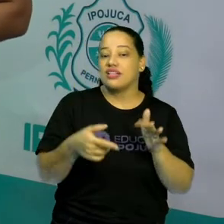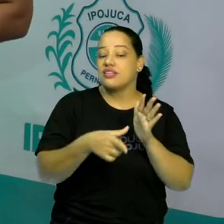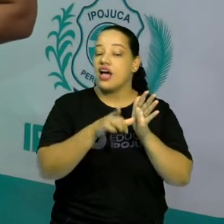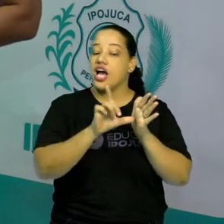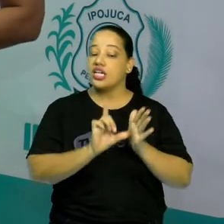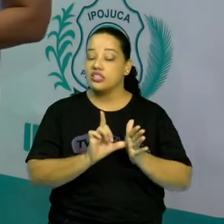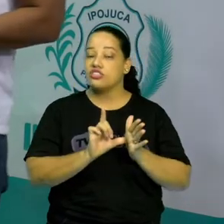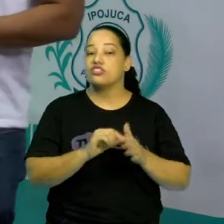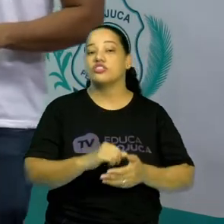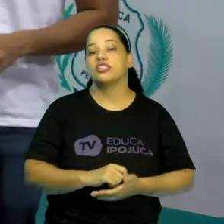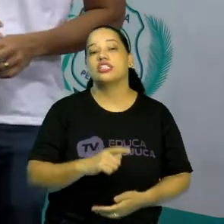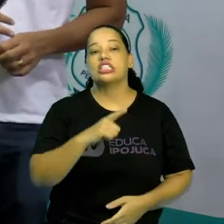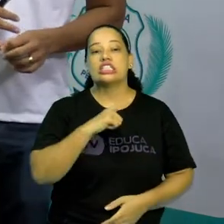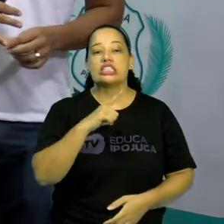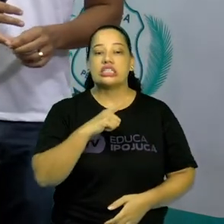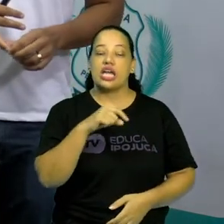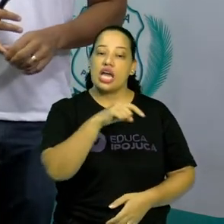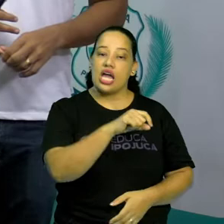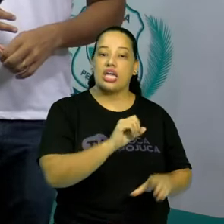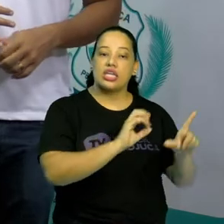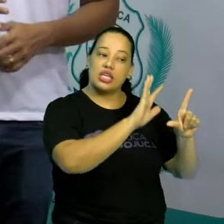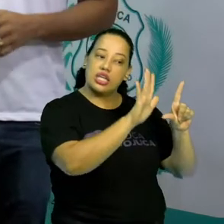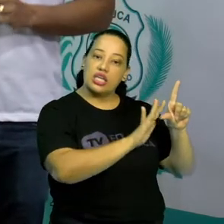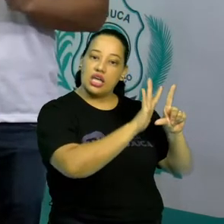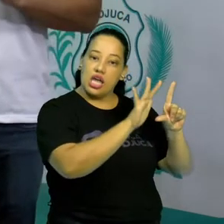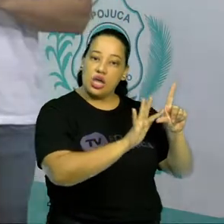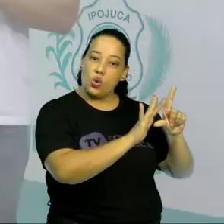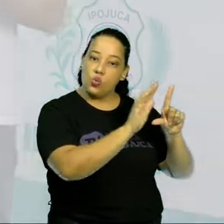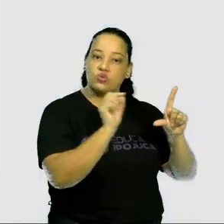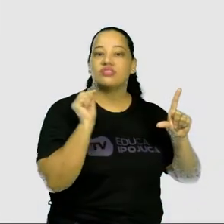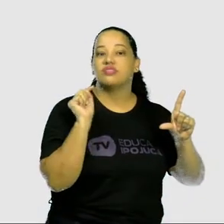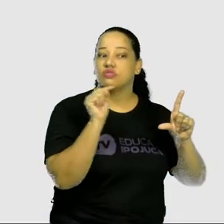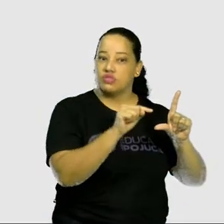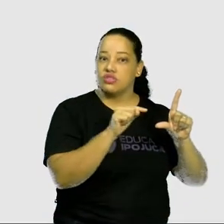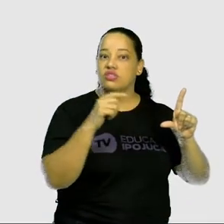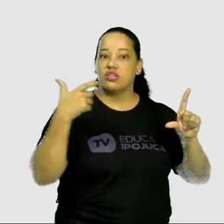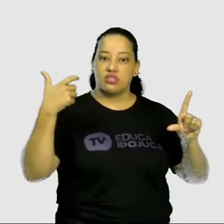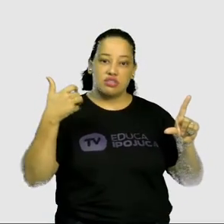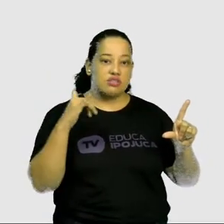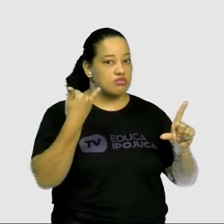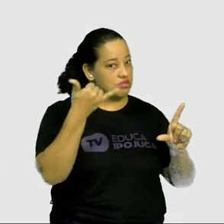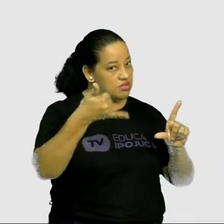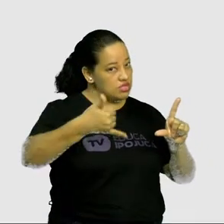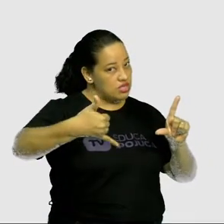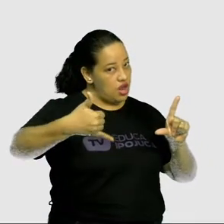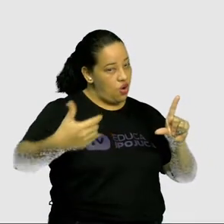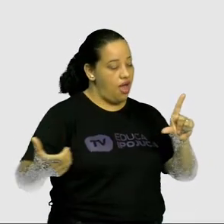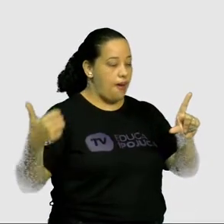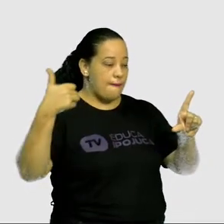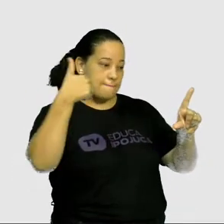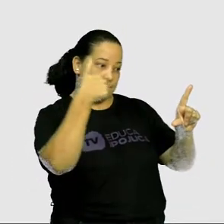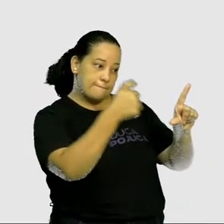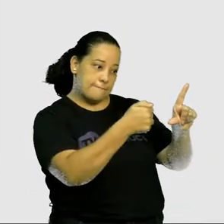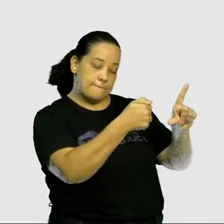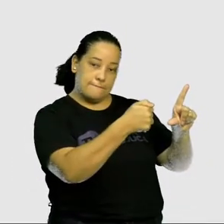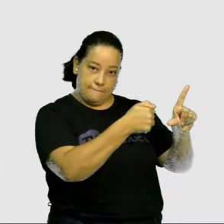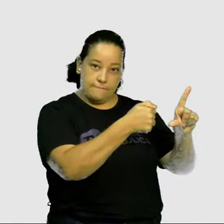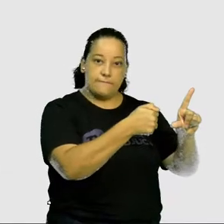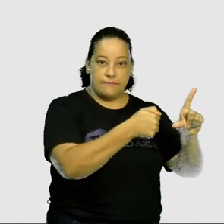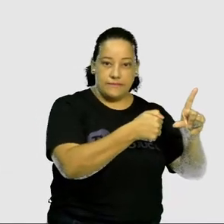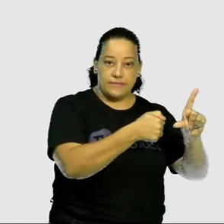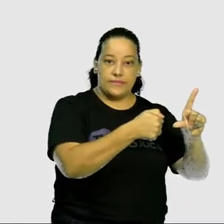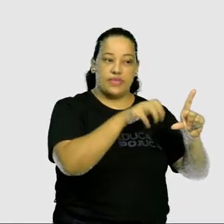tenho aqui um QR Code, para que vocês possam direcionar a câmera do celular de vocês para ele. Ele vai